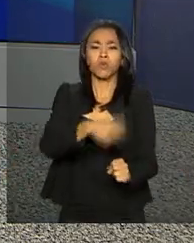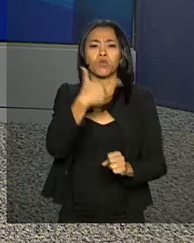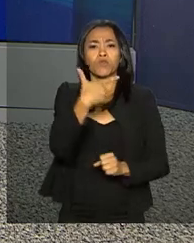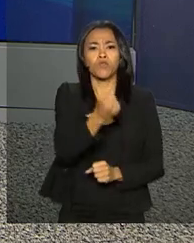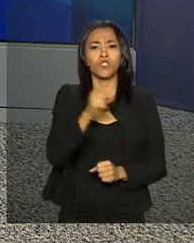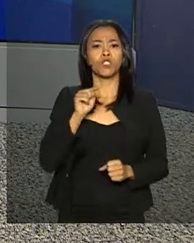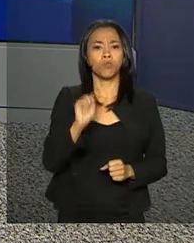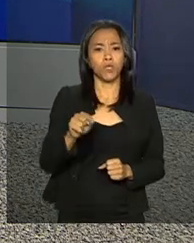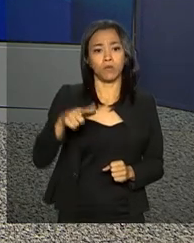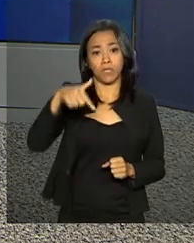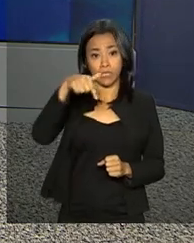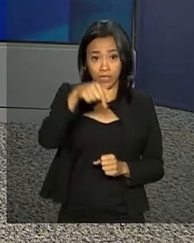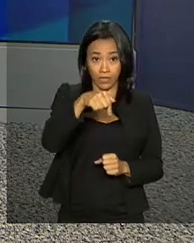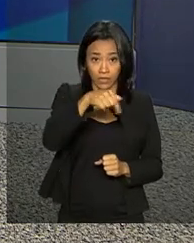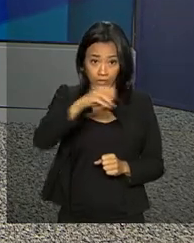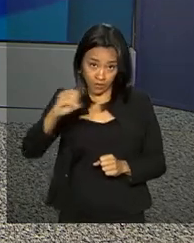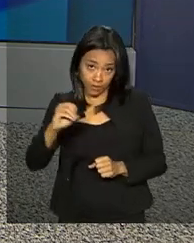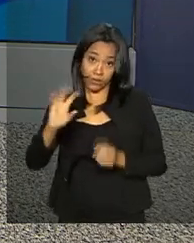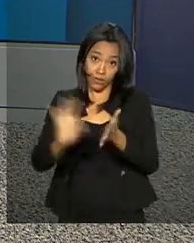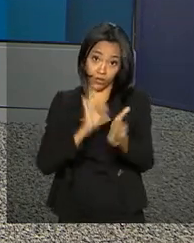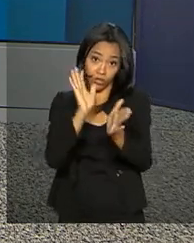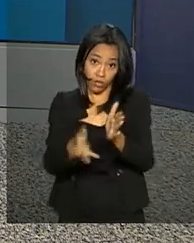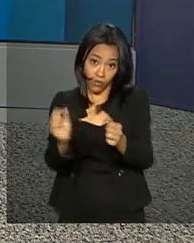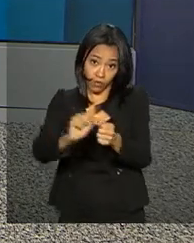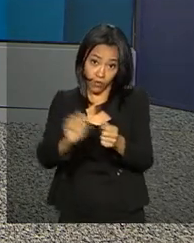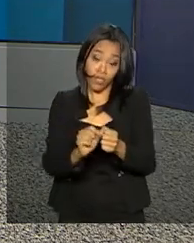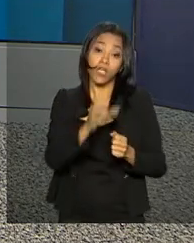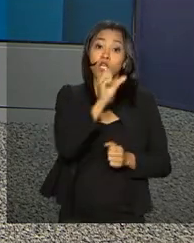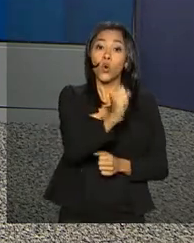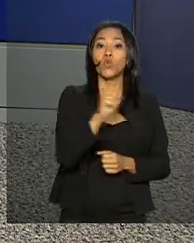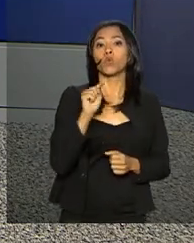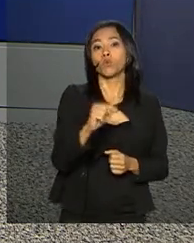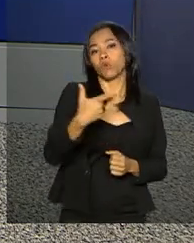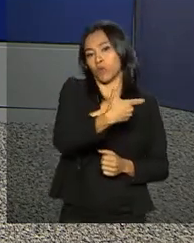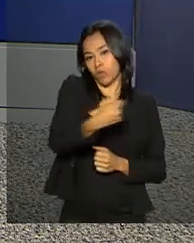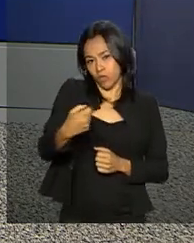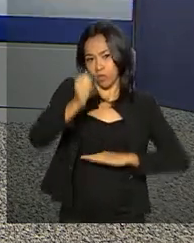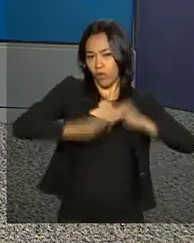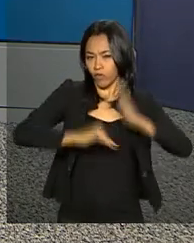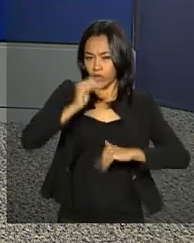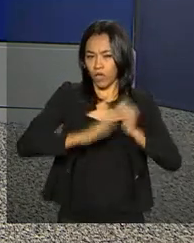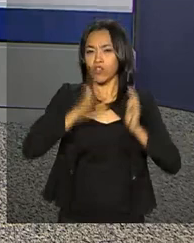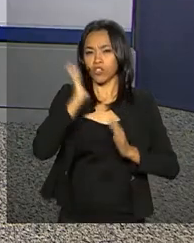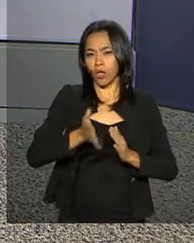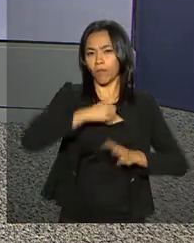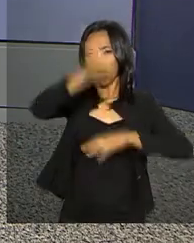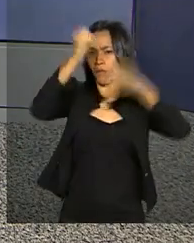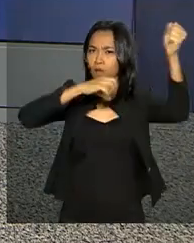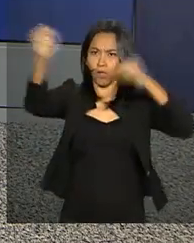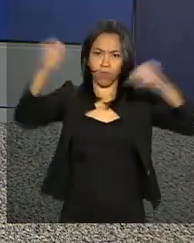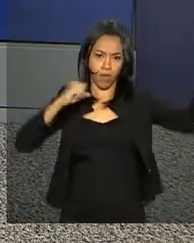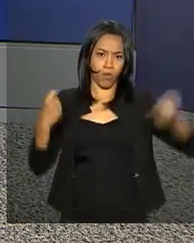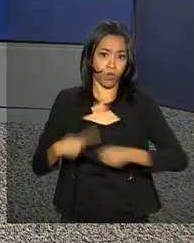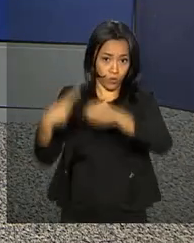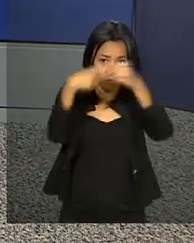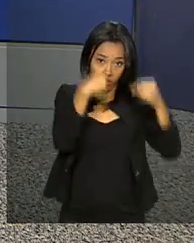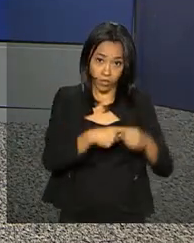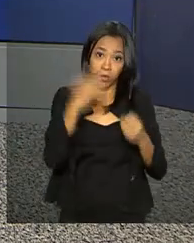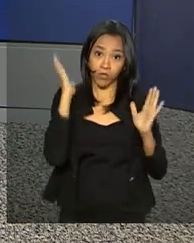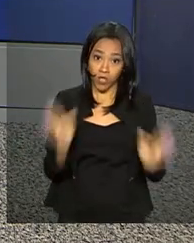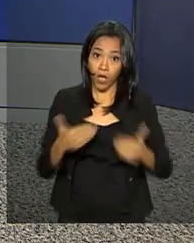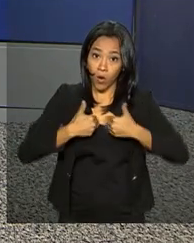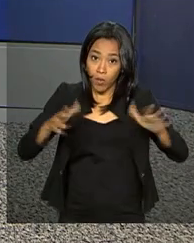.700 inscrições foram efetivadas e 8.200 profissionais já estão alocados no município para atuação